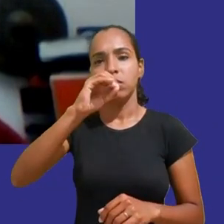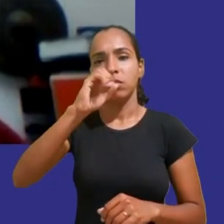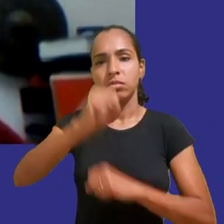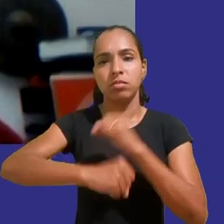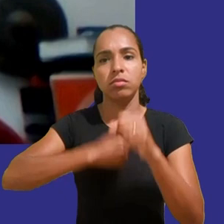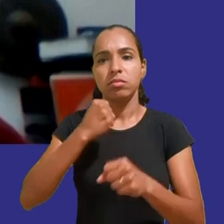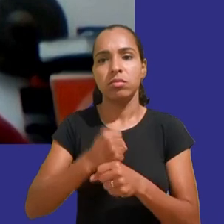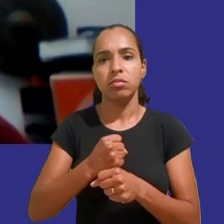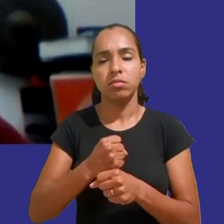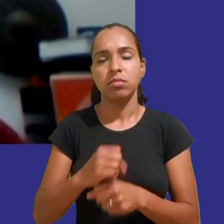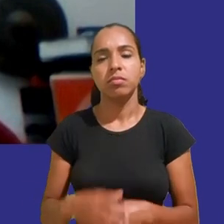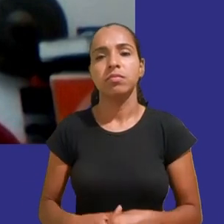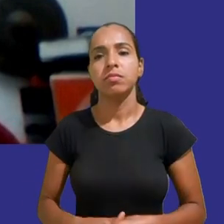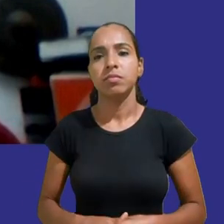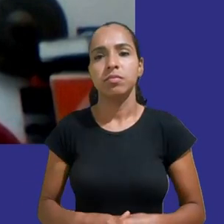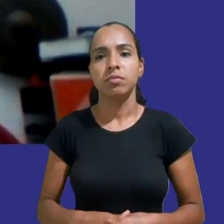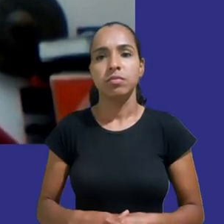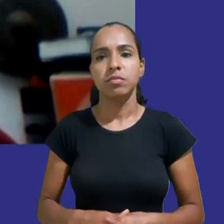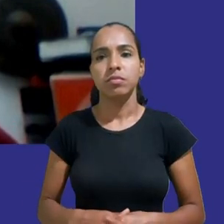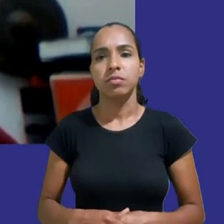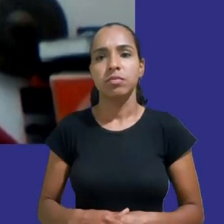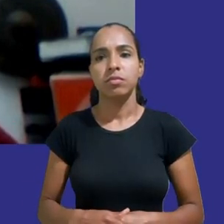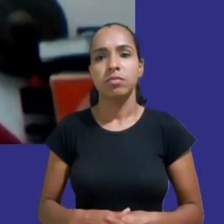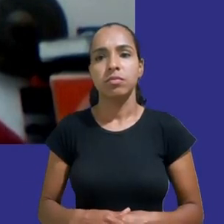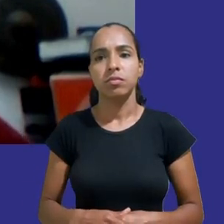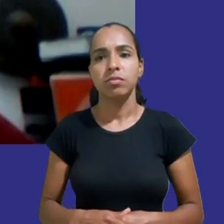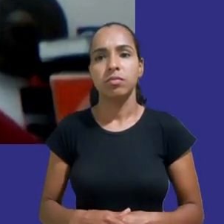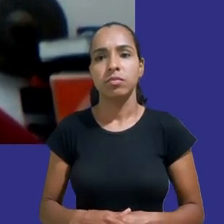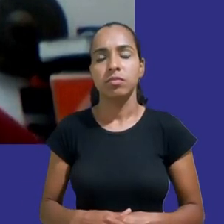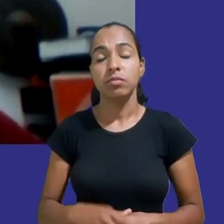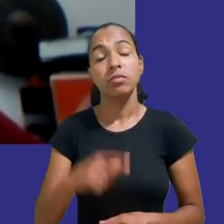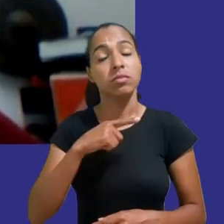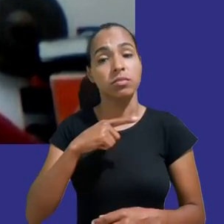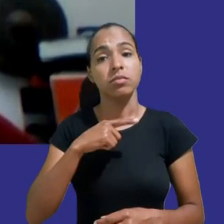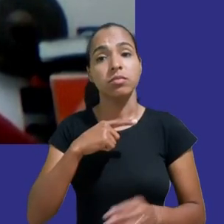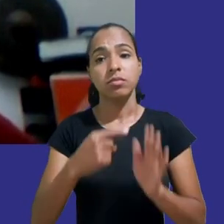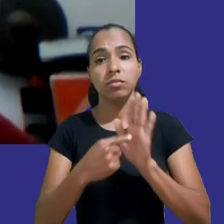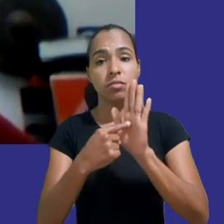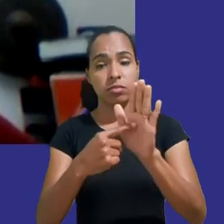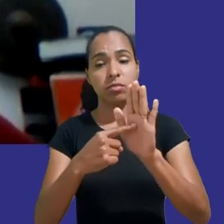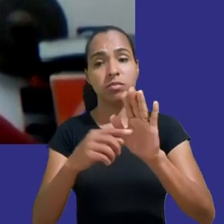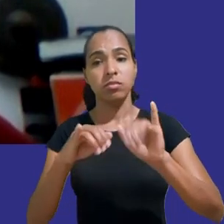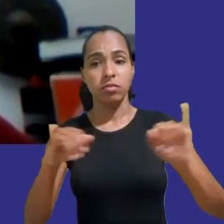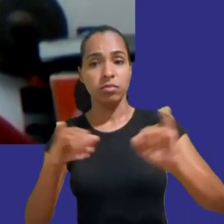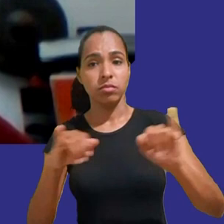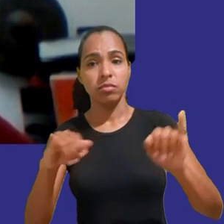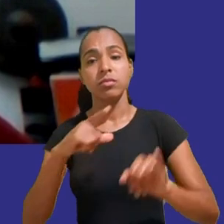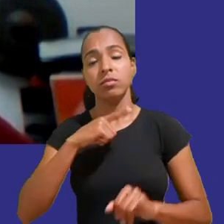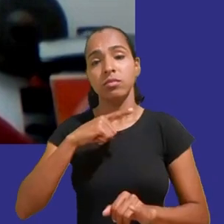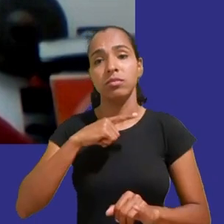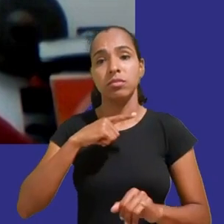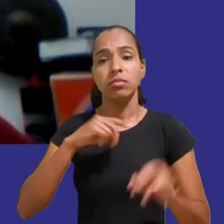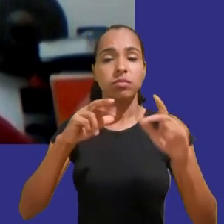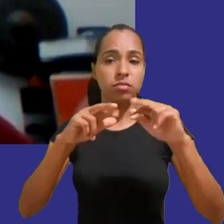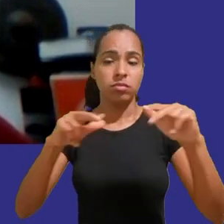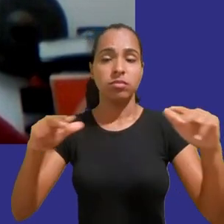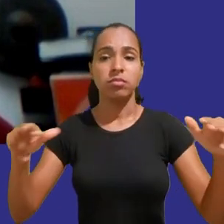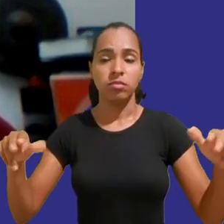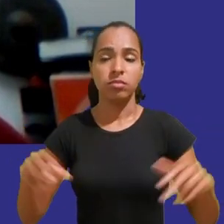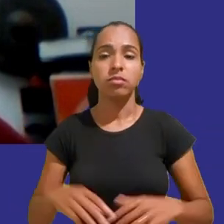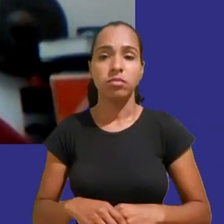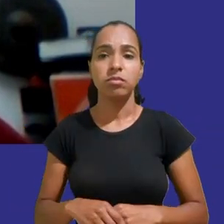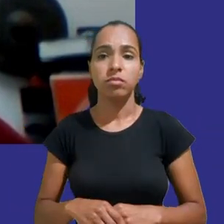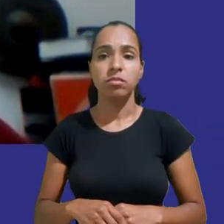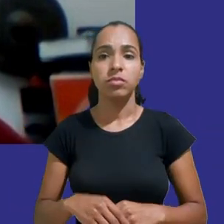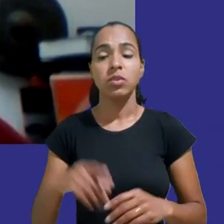de publicidade anteriores a este modelo há outras possibilidades uma das nossas reivindicações é o fim do uso de